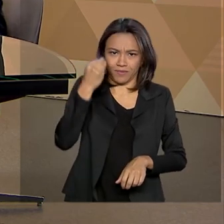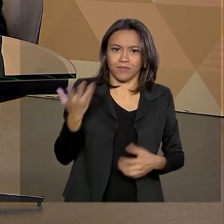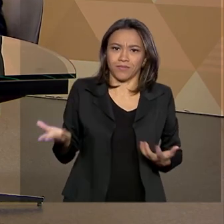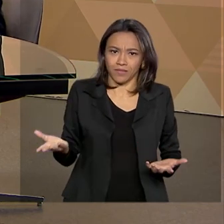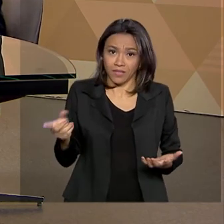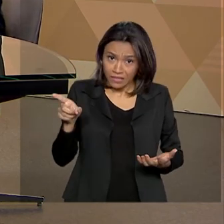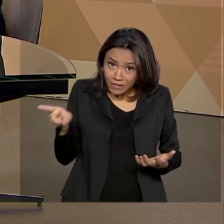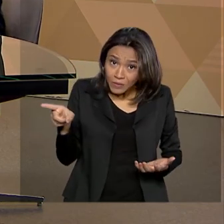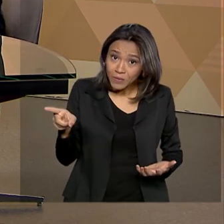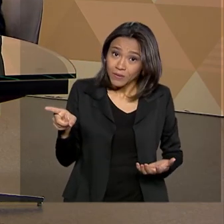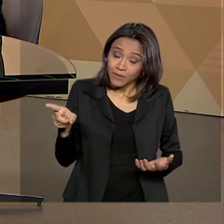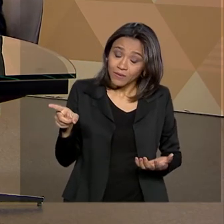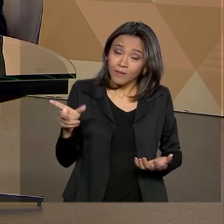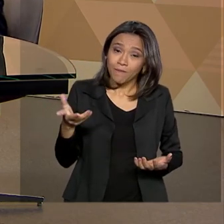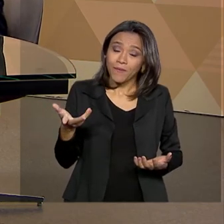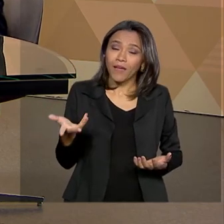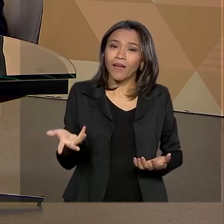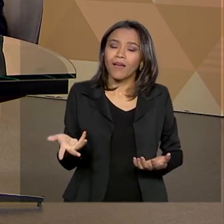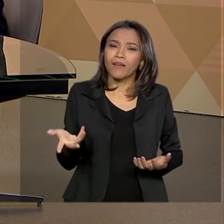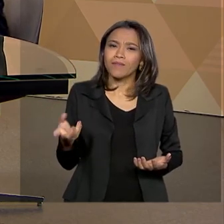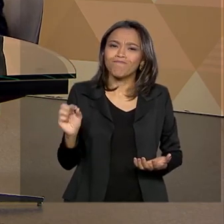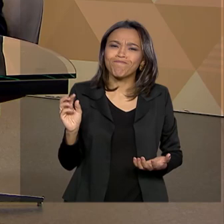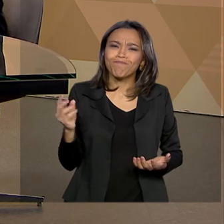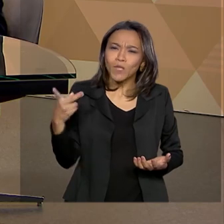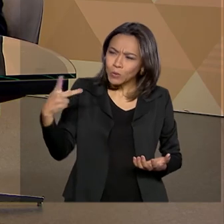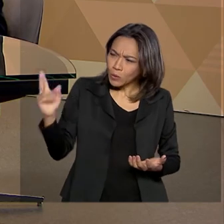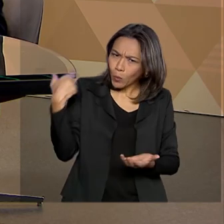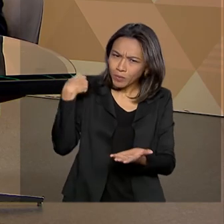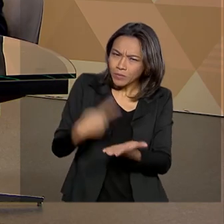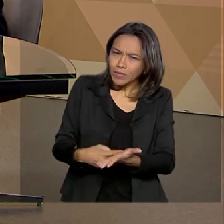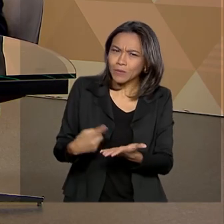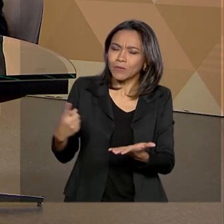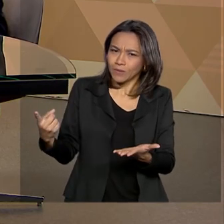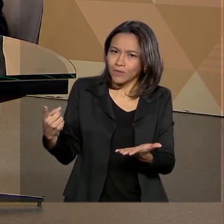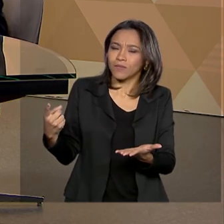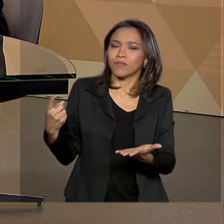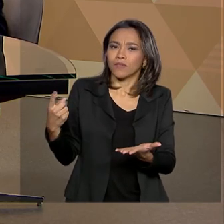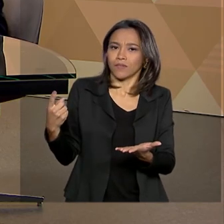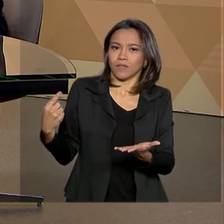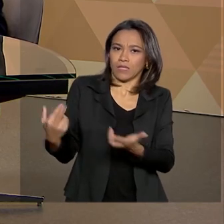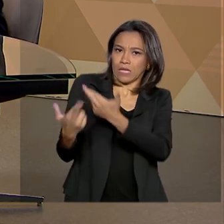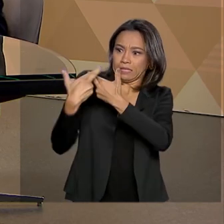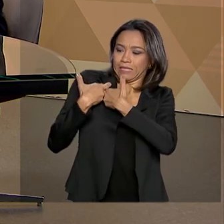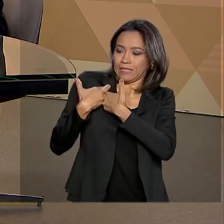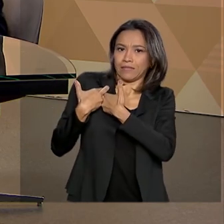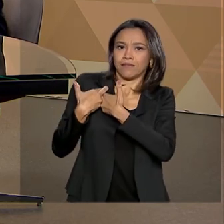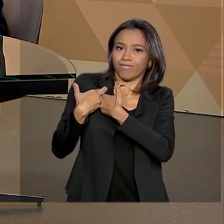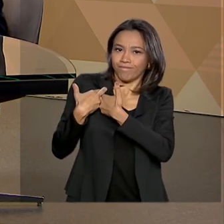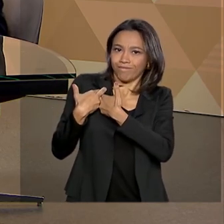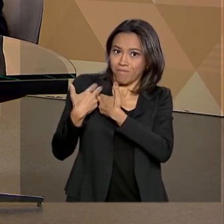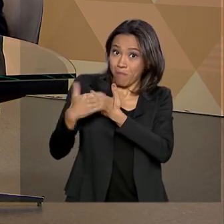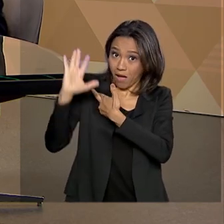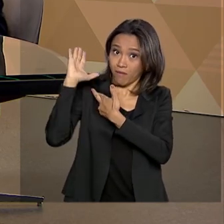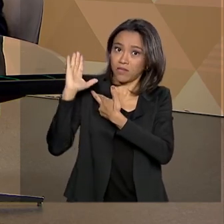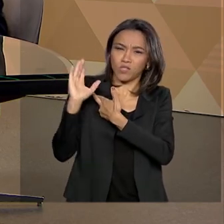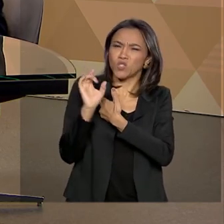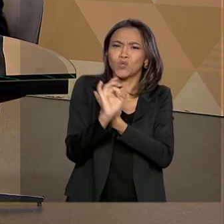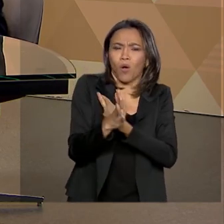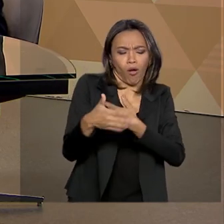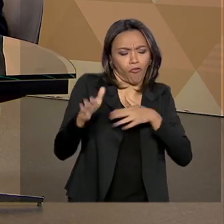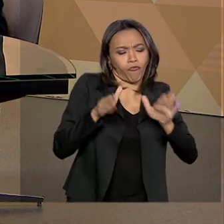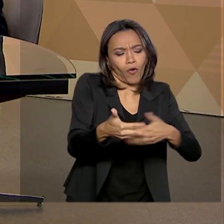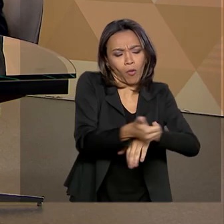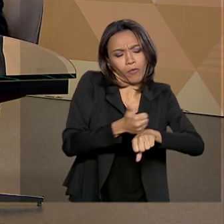acaba tornando o seu compromisso nessa função, além do